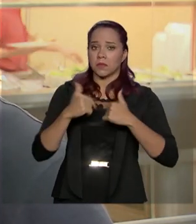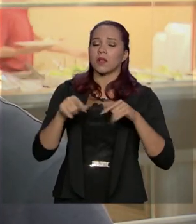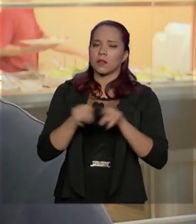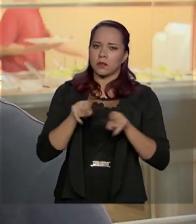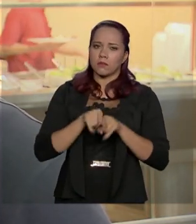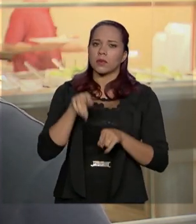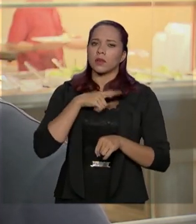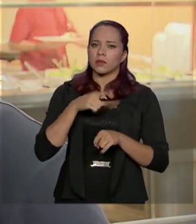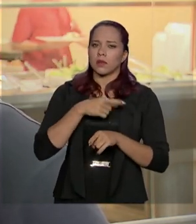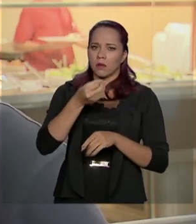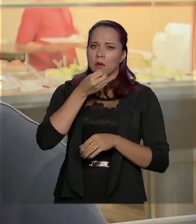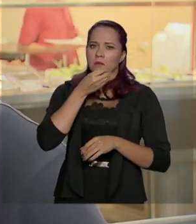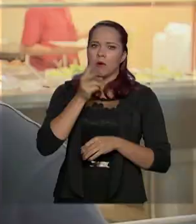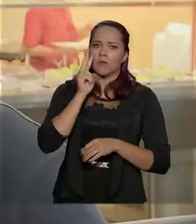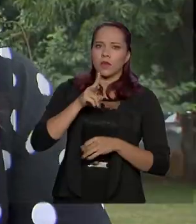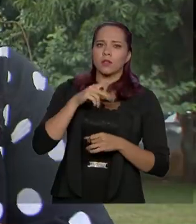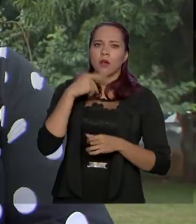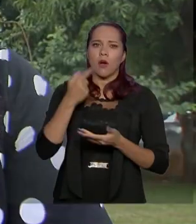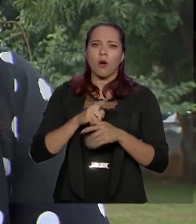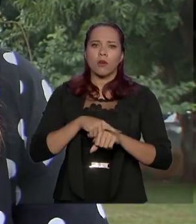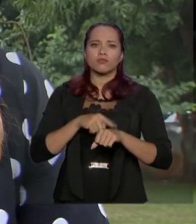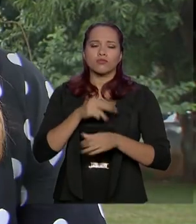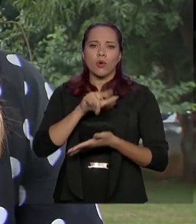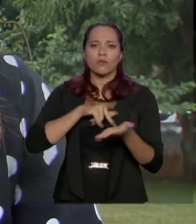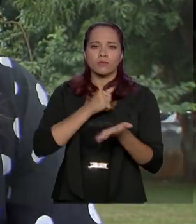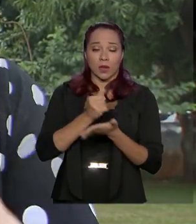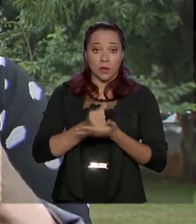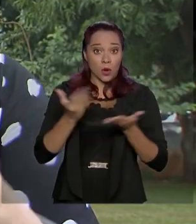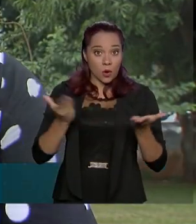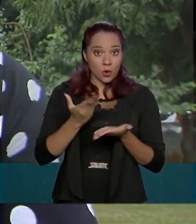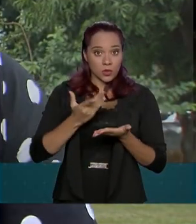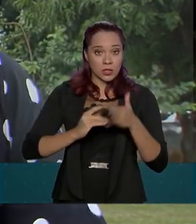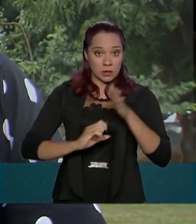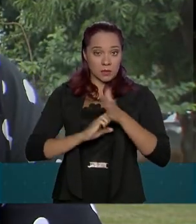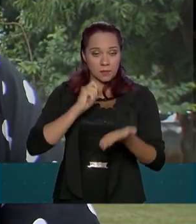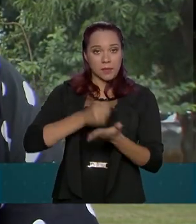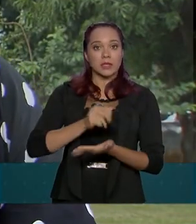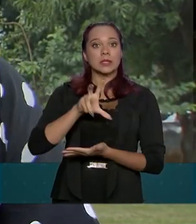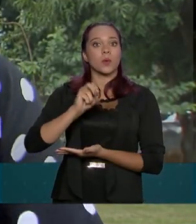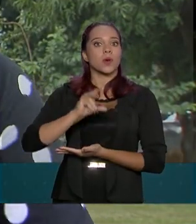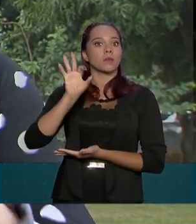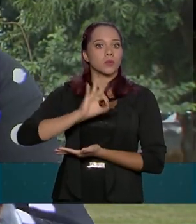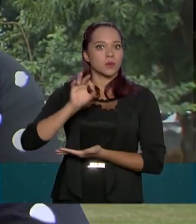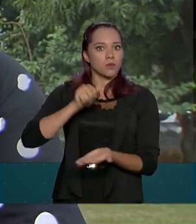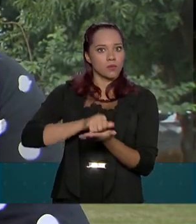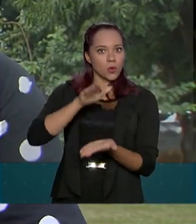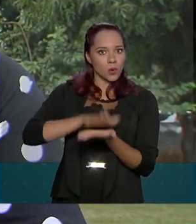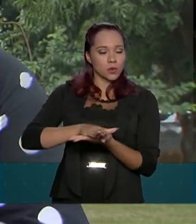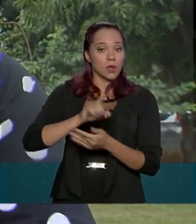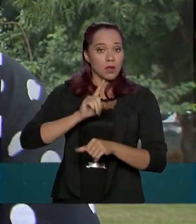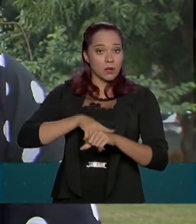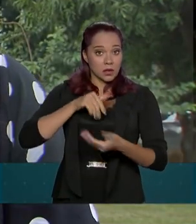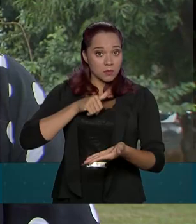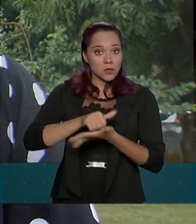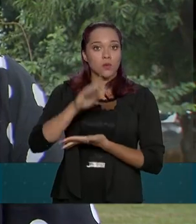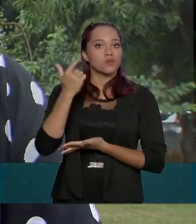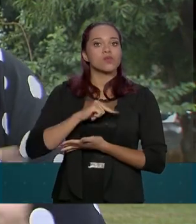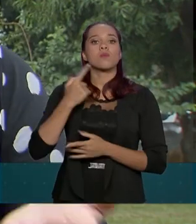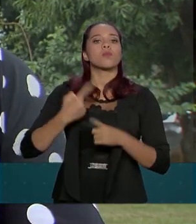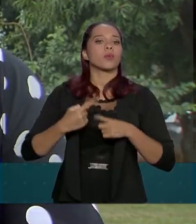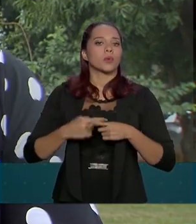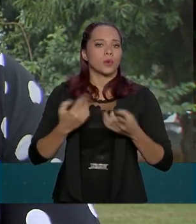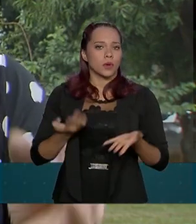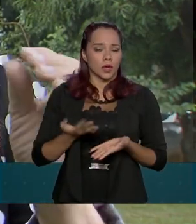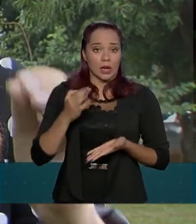reflexo na abertura de postos de trabalho. Hoje as empresas pagam 50% de multa nas demissões sem justa causa.